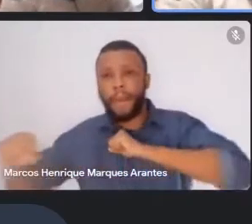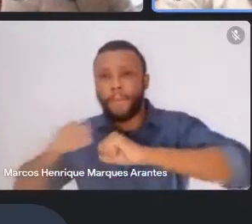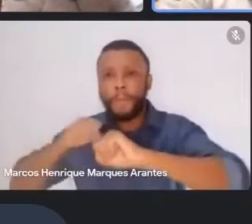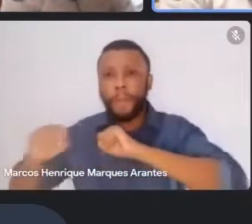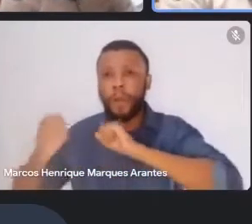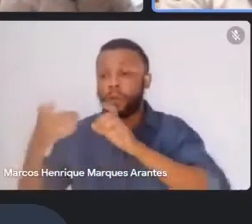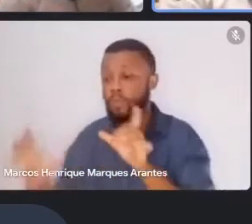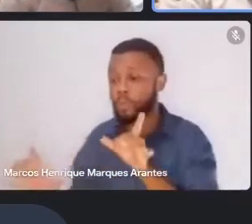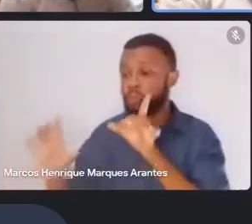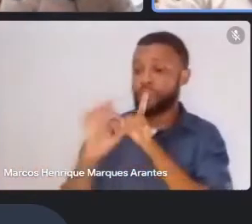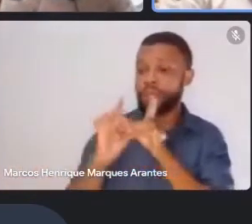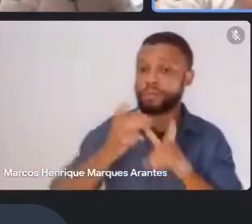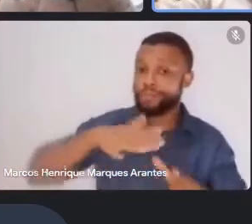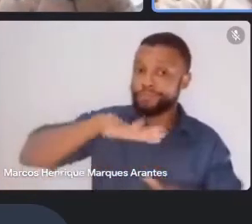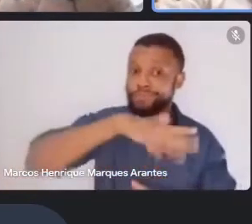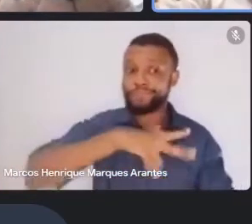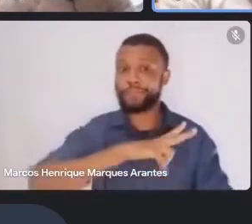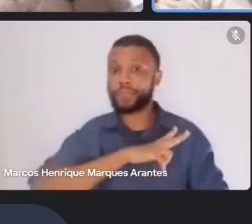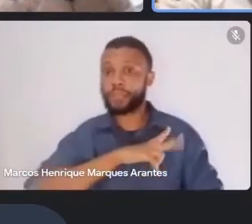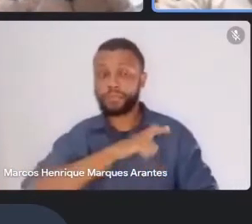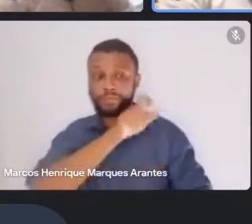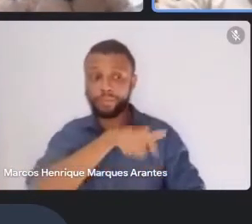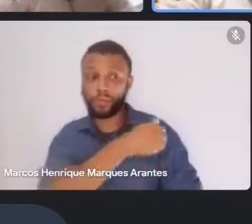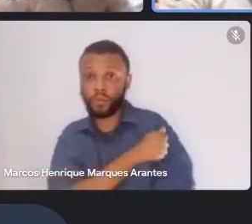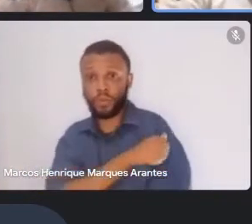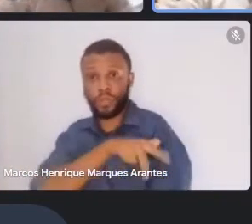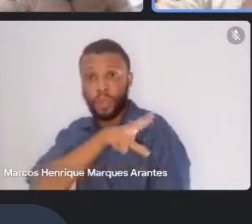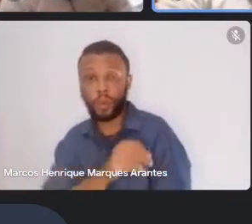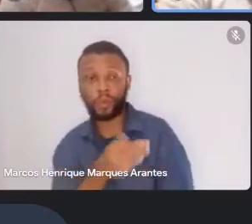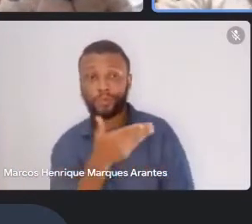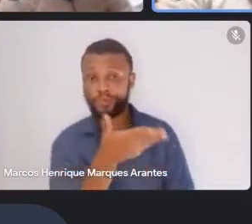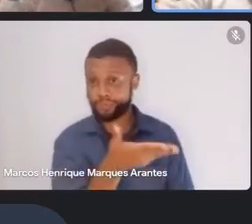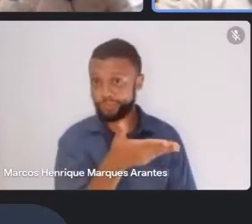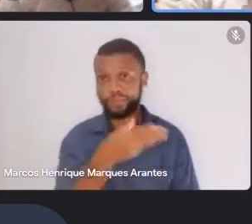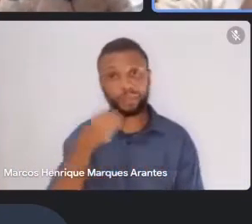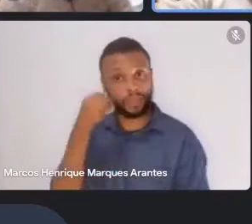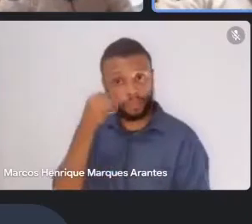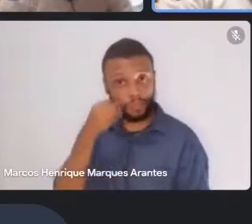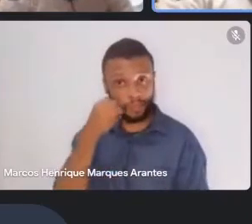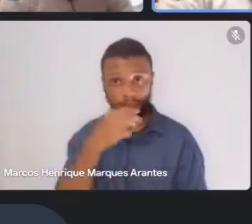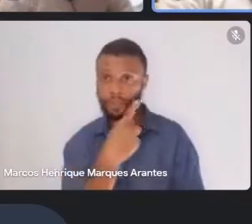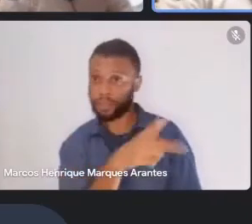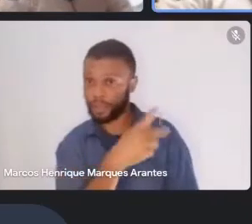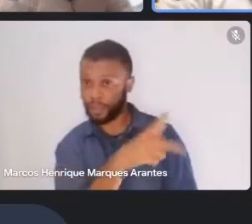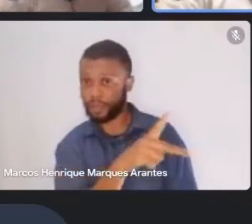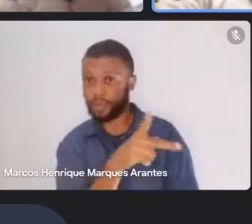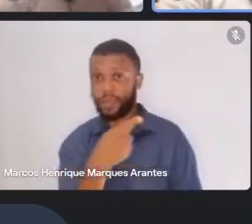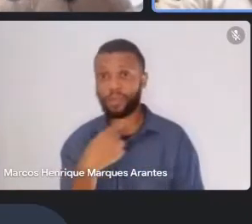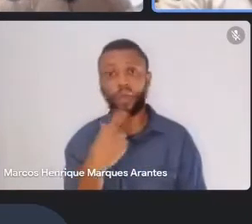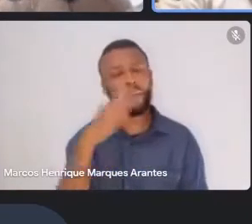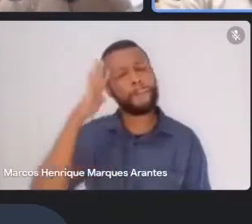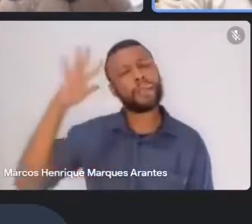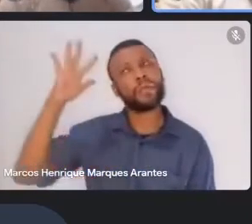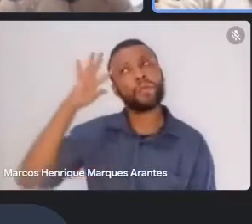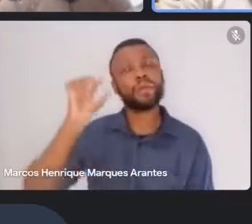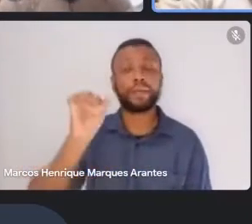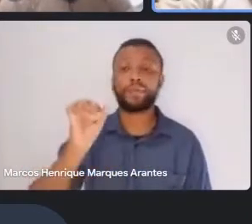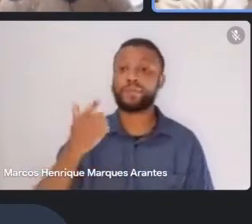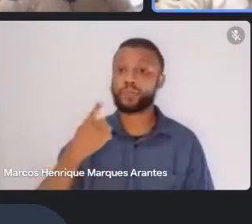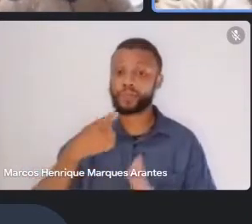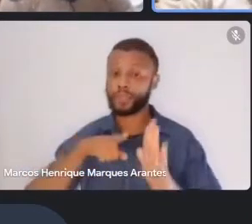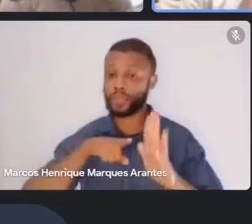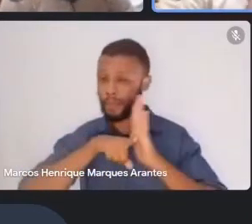contexto local particular? Então, o que a gente pensou? No trabalho de campo, os meninos eram